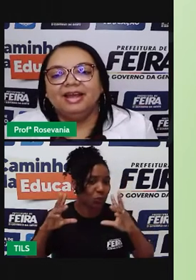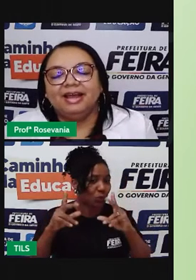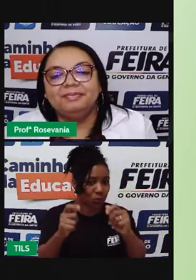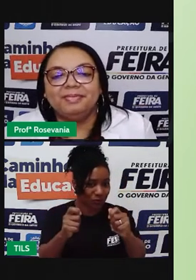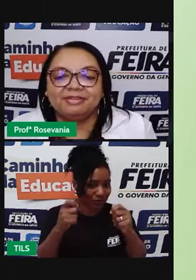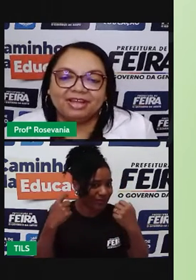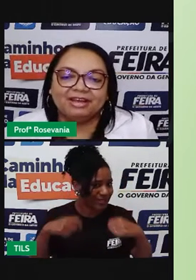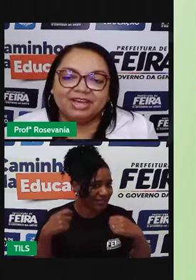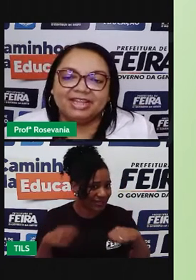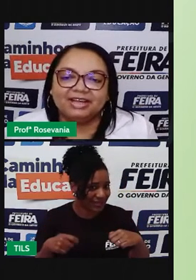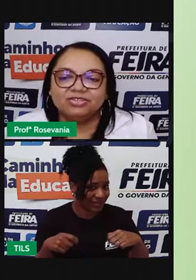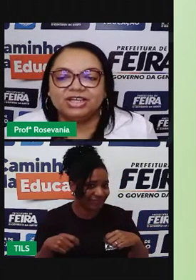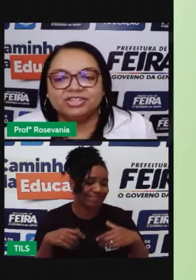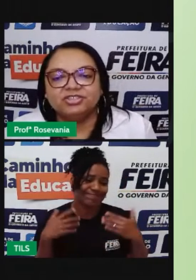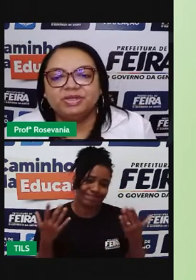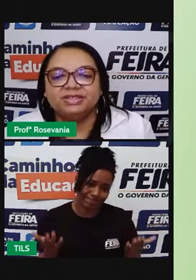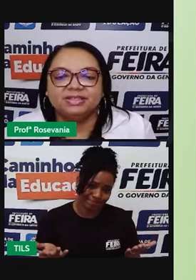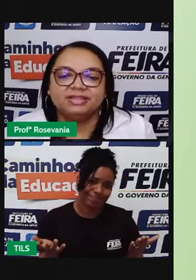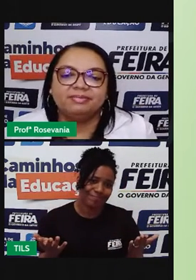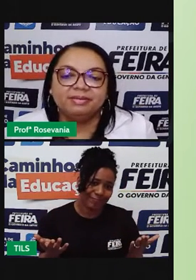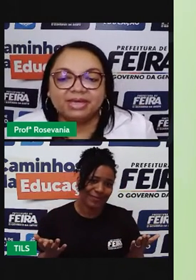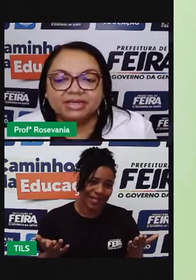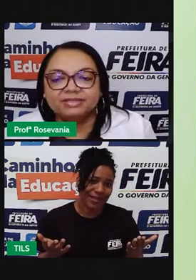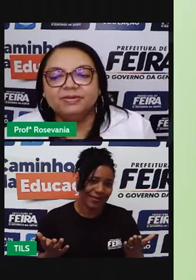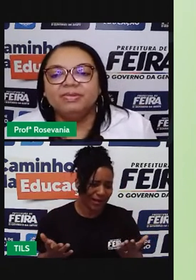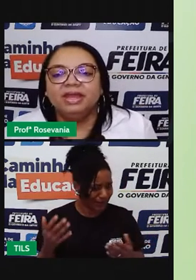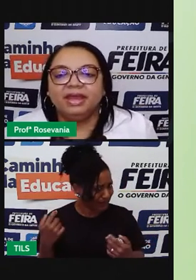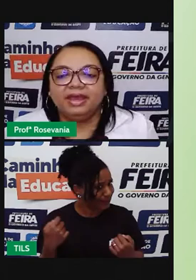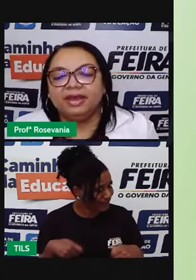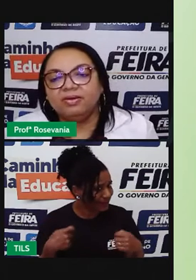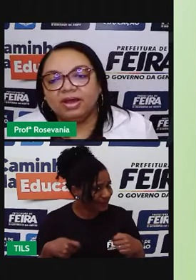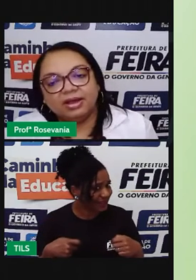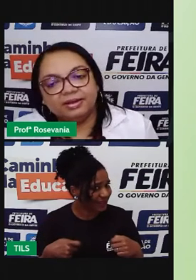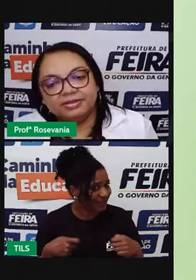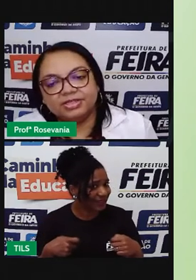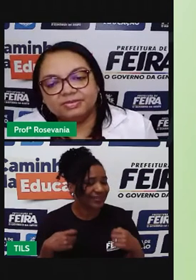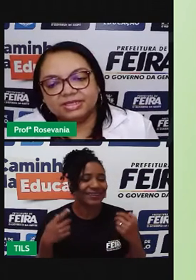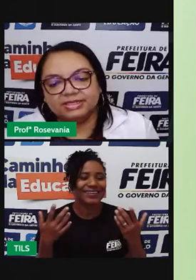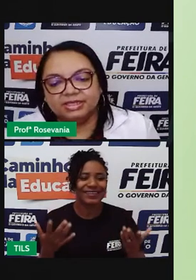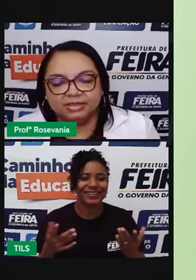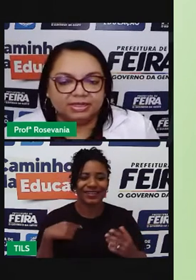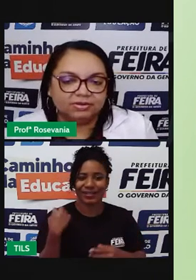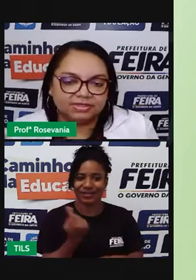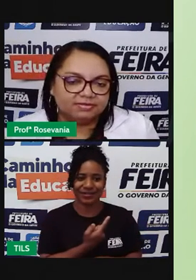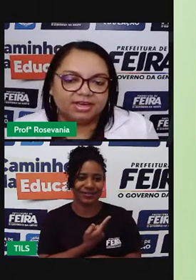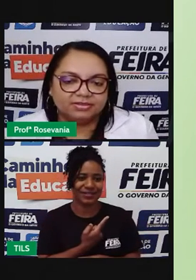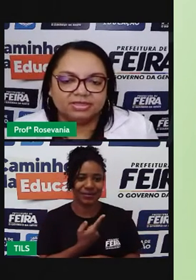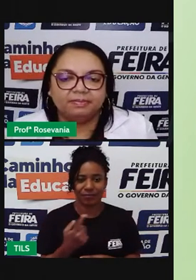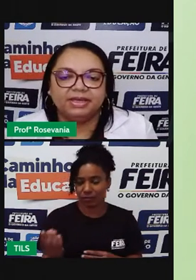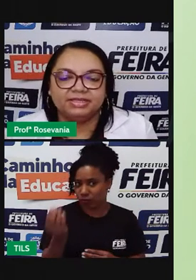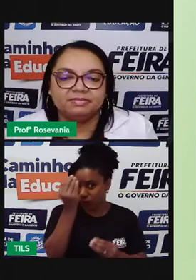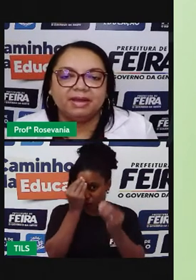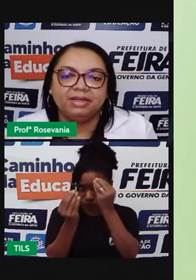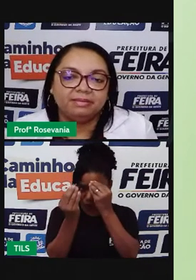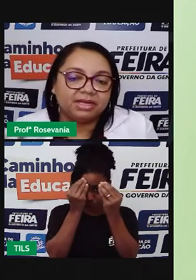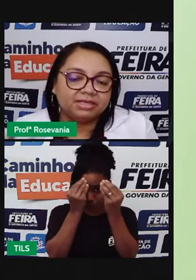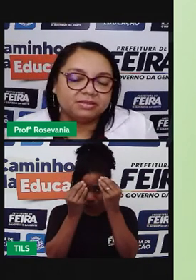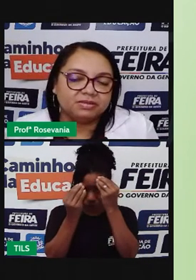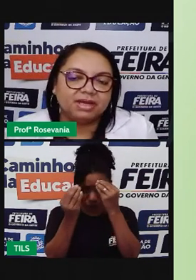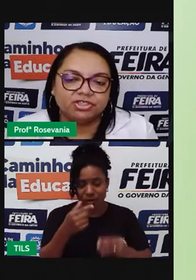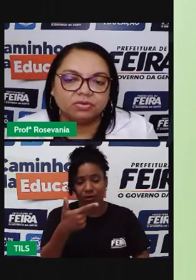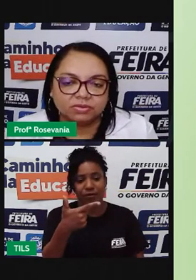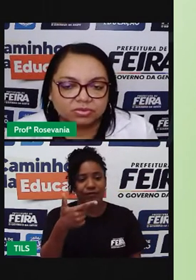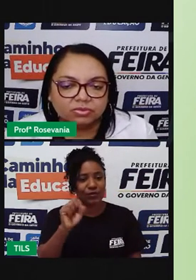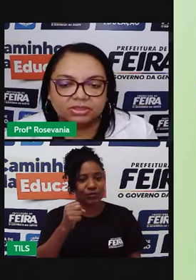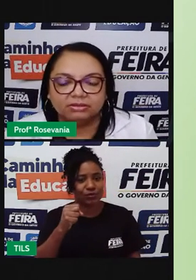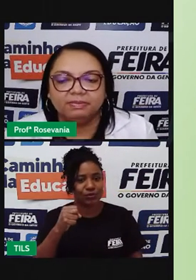né. Vai falar a verdade, o que a gente precisa saber mesmo é, digamos assim, não que você vai estudar, porque esse mapa, ele é mais um